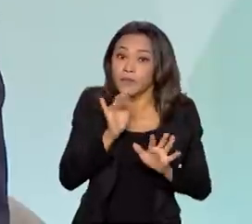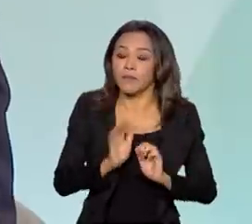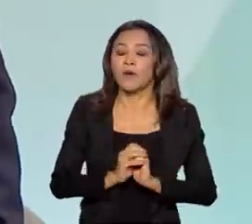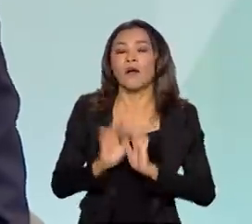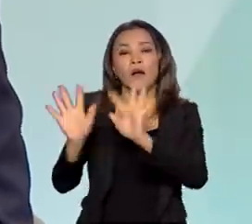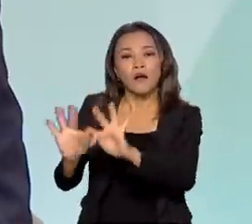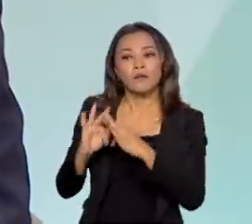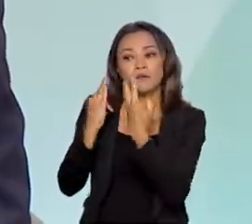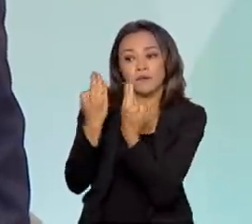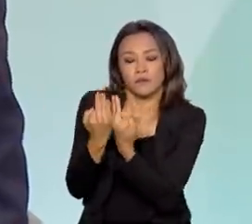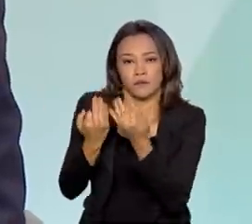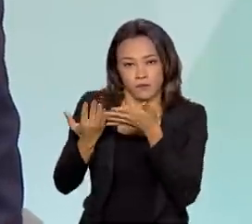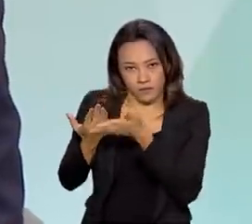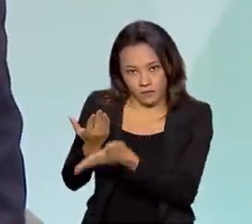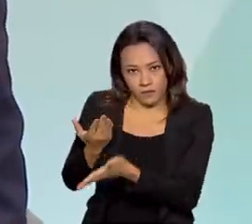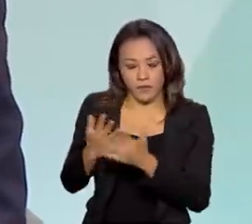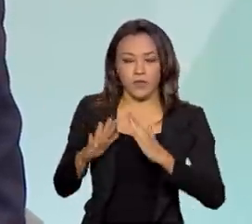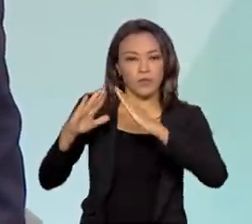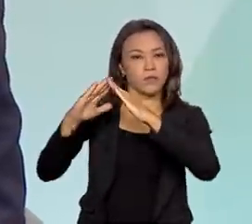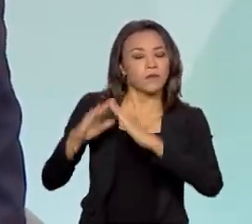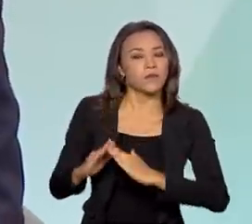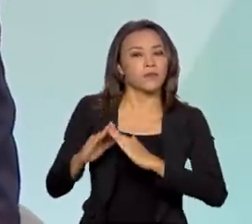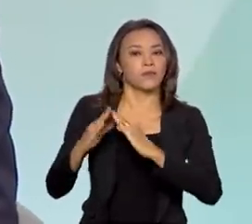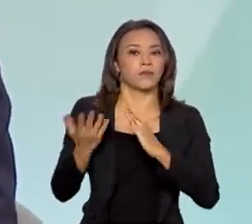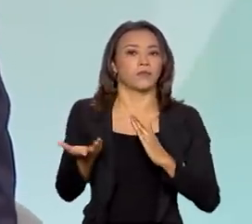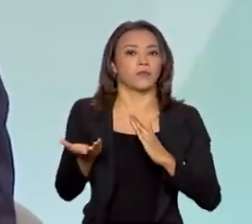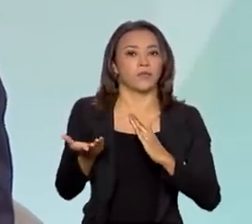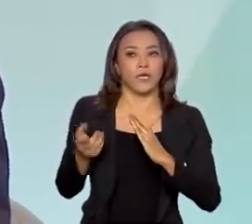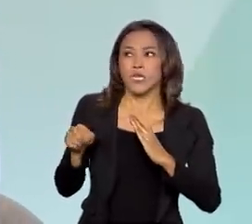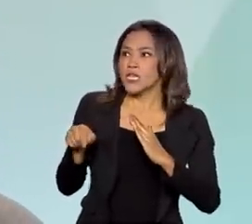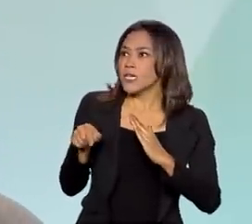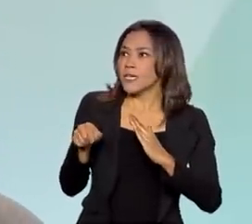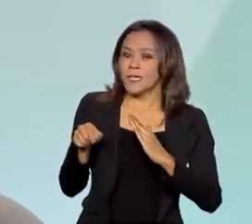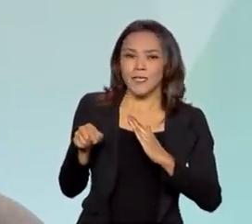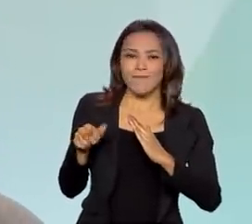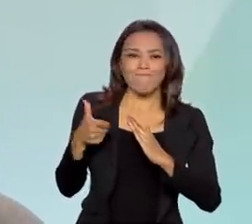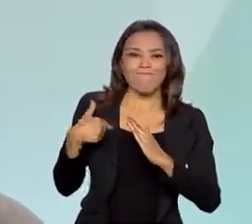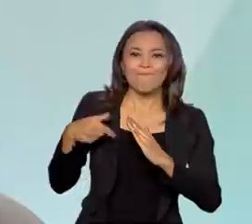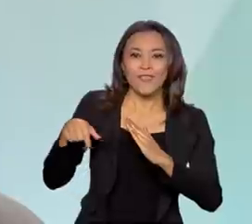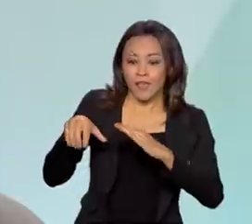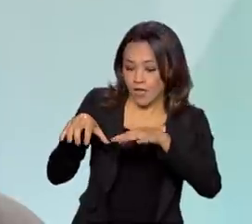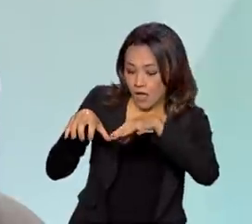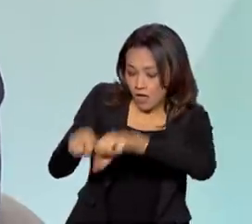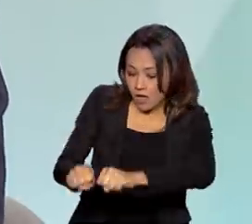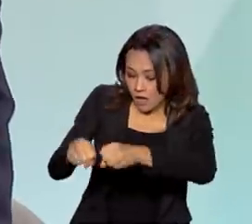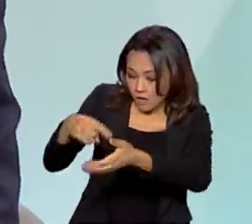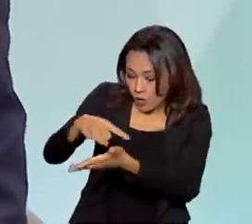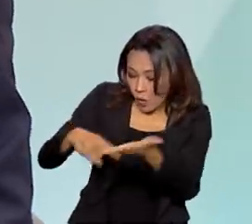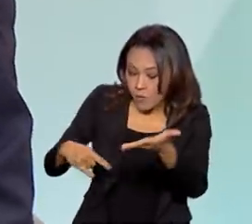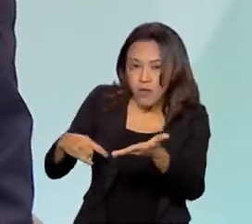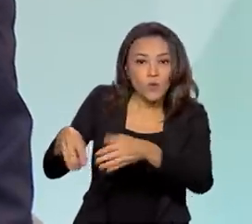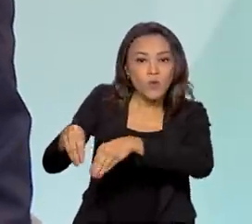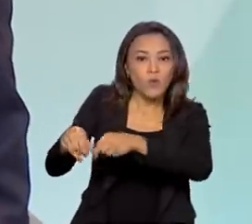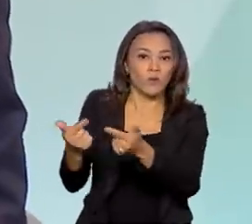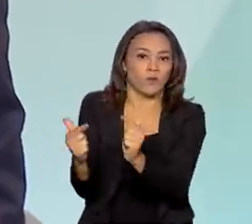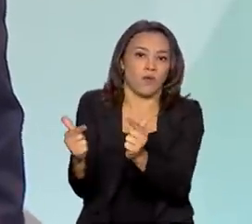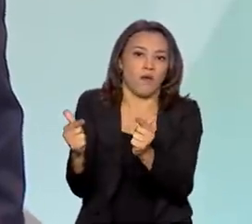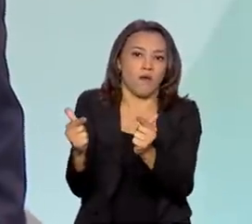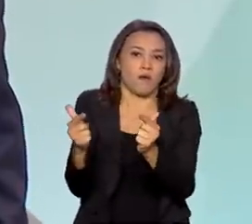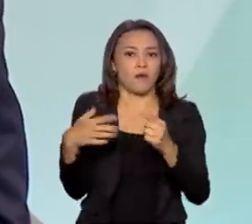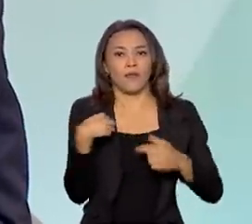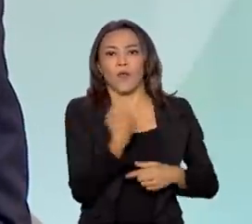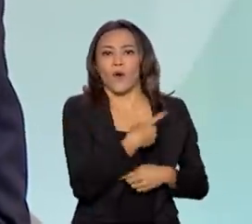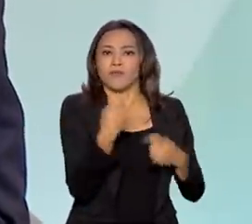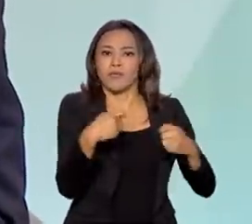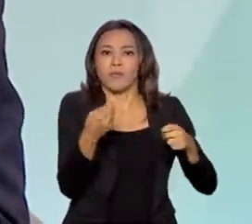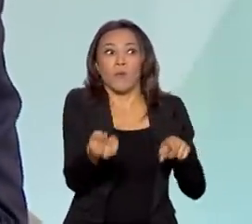exemplo, para uma família que reside no imóvel e que esse imóvel não é adequado, não necessariamente nós precisamos